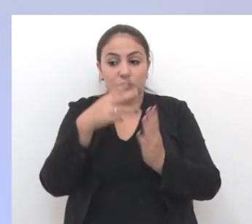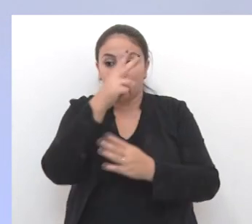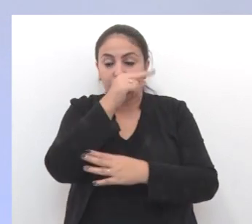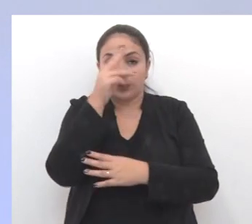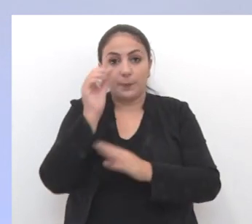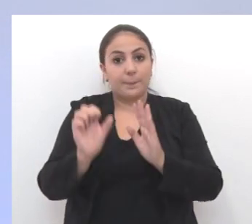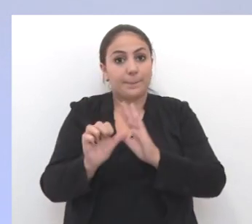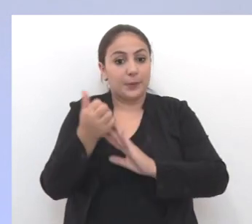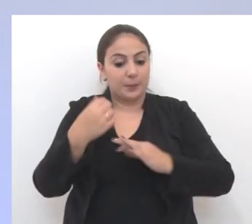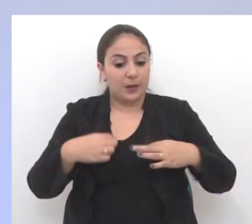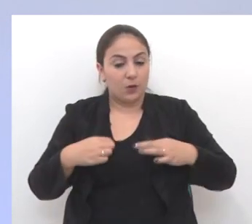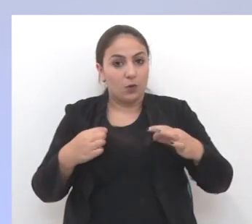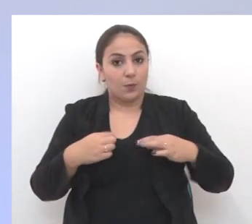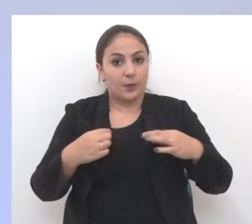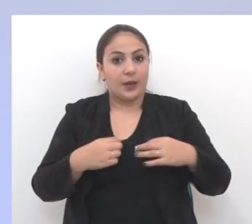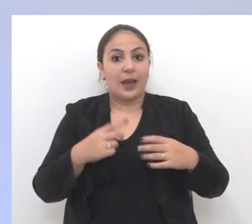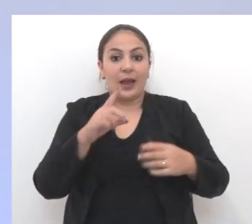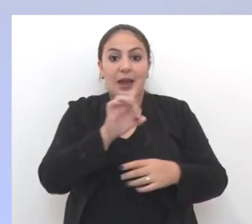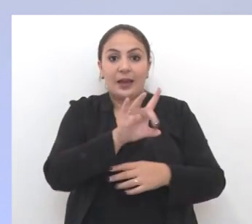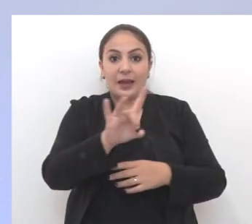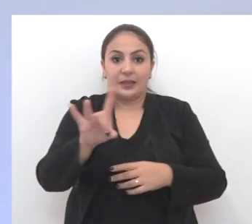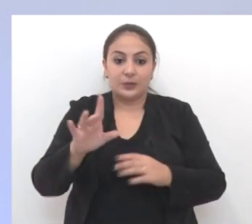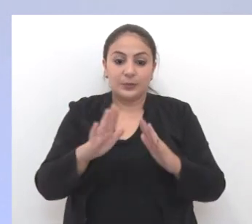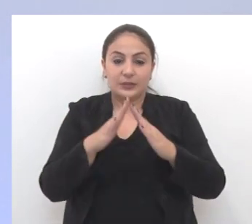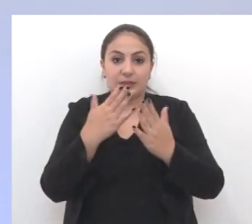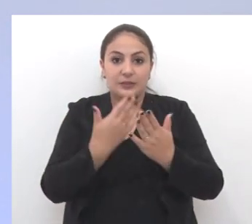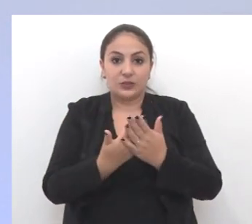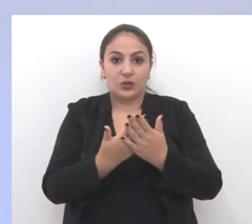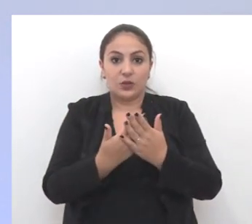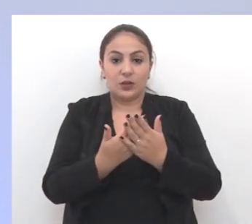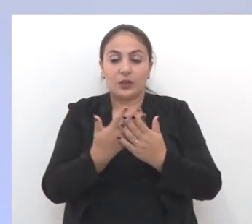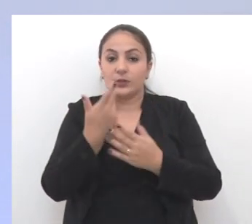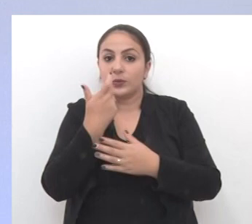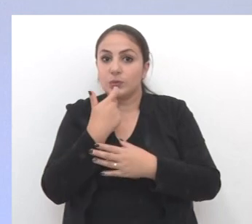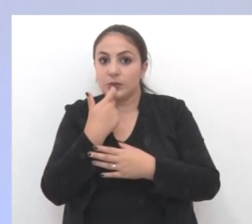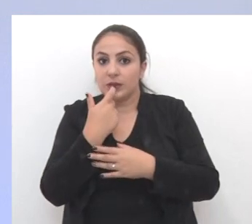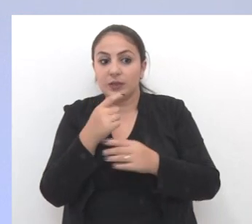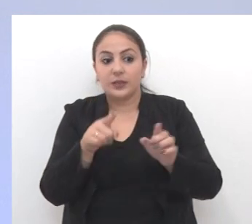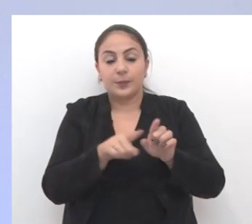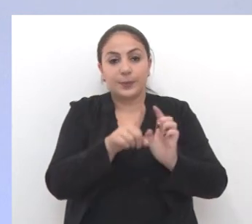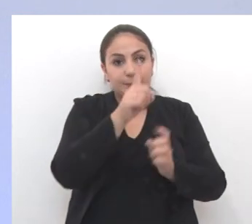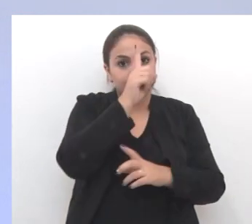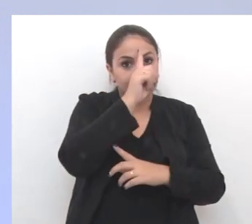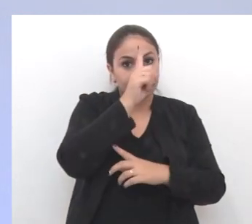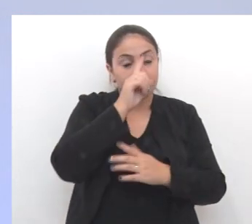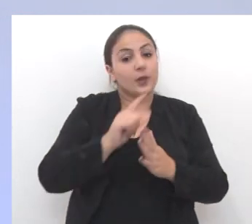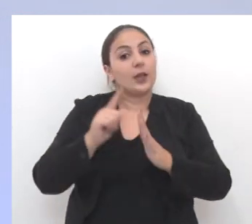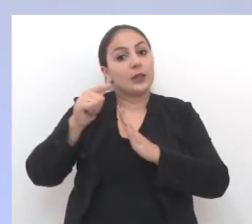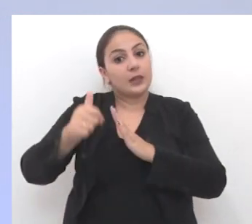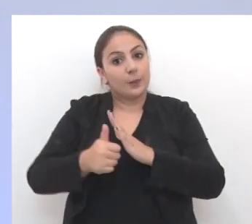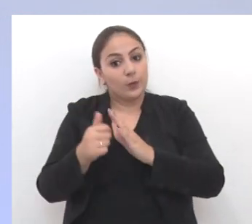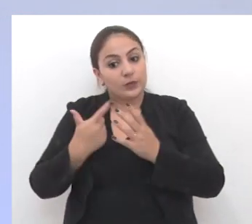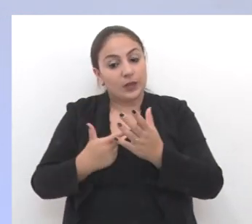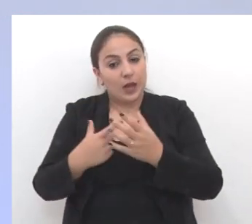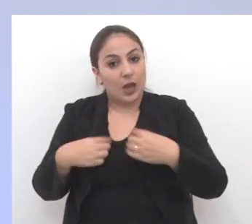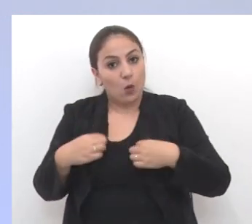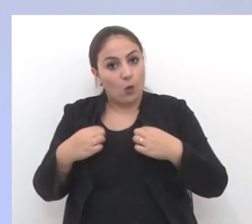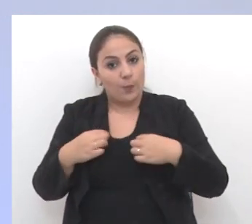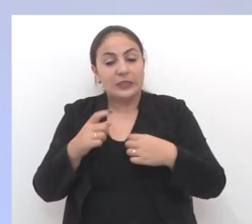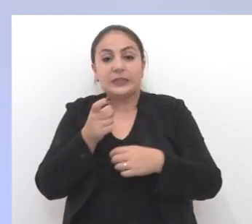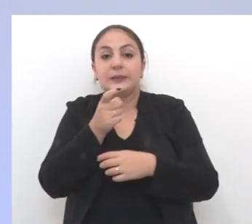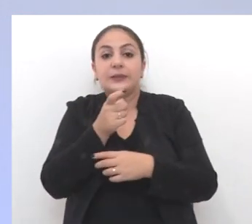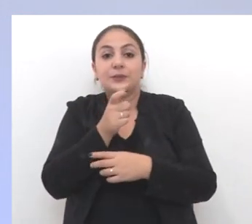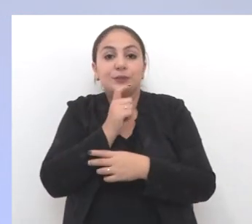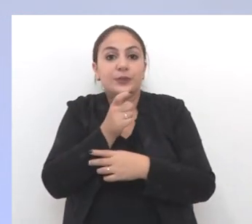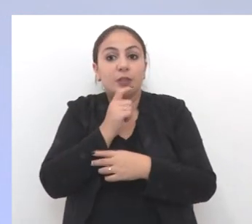Primeiro, as peças vão para cada uma das escolas de educação infantil e ensino fundamental. Depois, as roupas